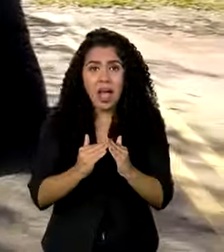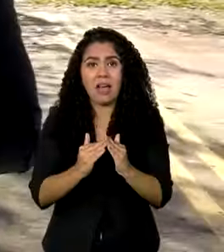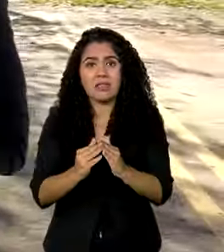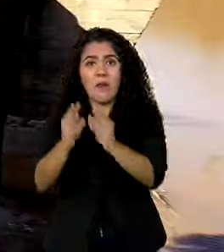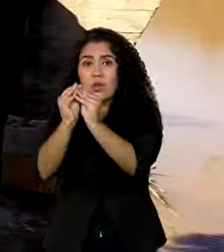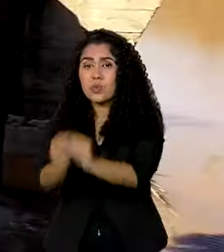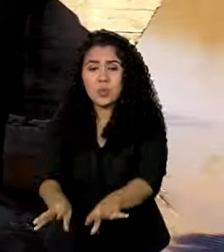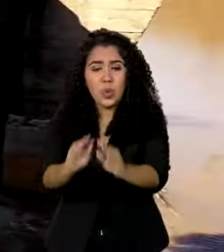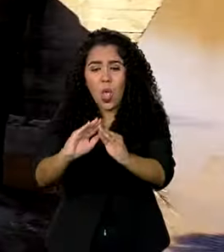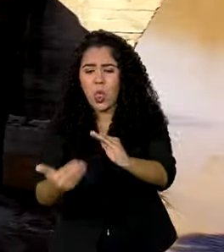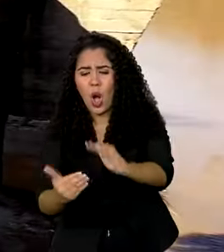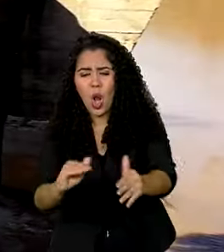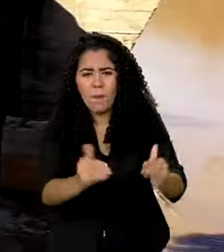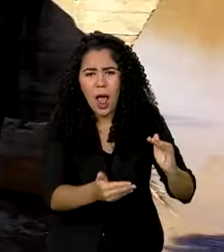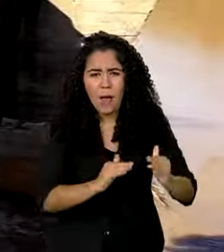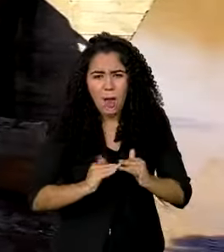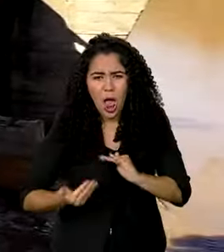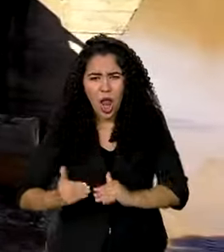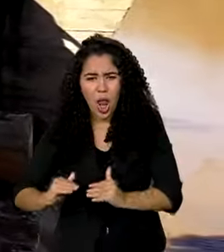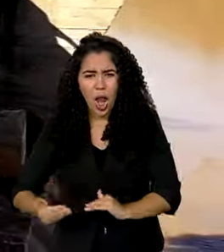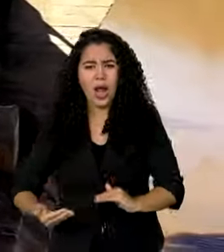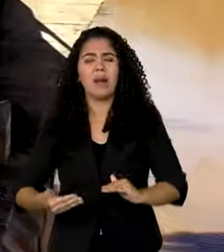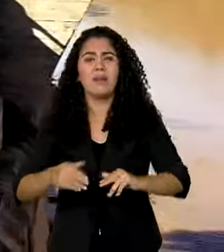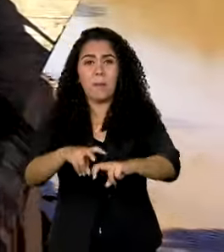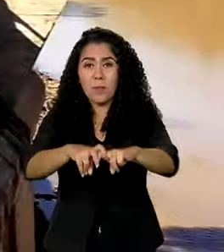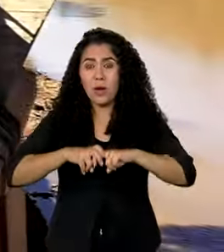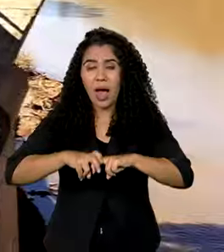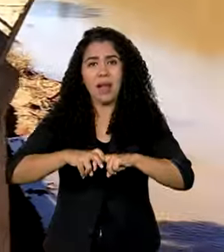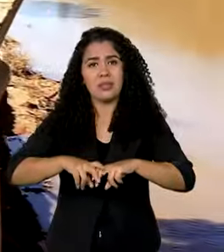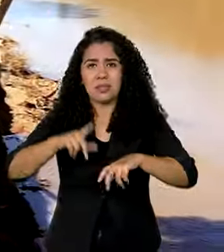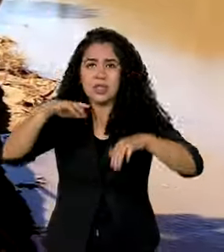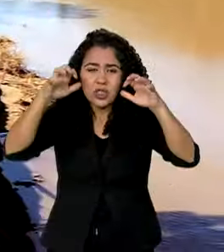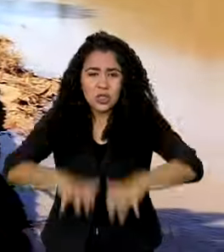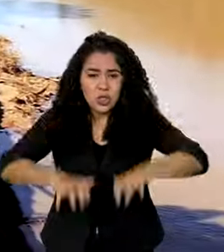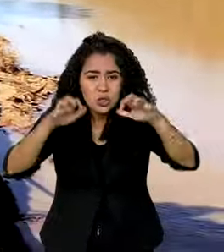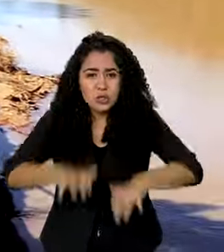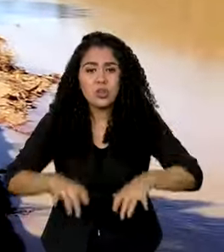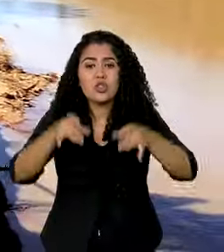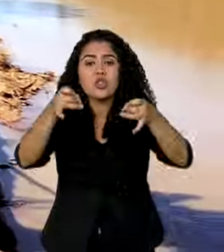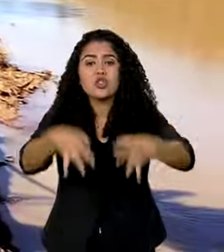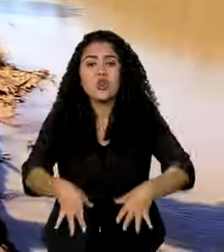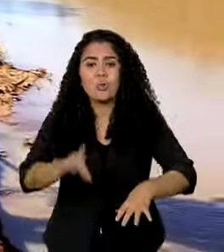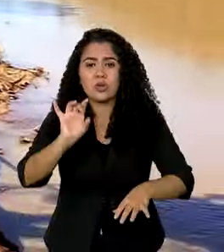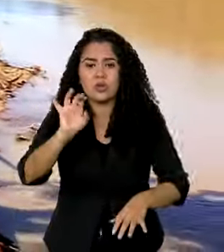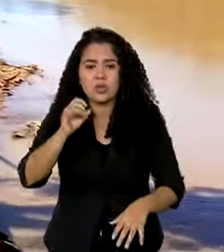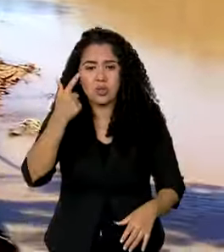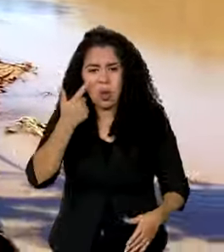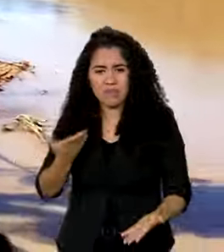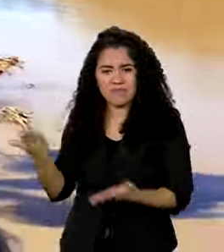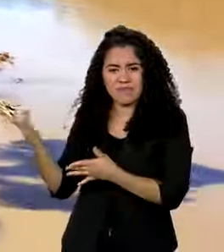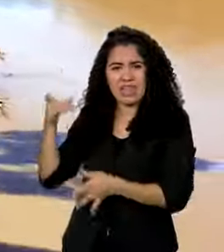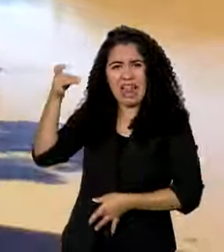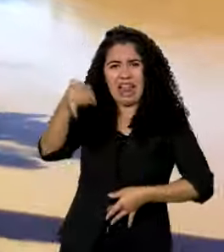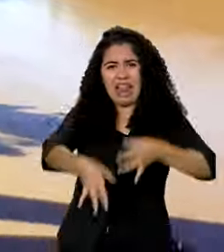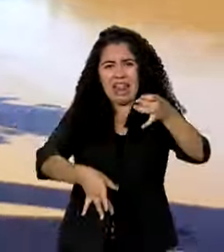pela água. Sem moradores, sobraram apenas escombros e muito entulho.